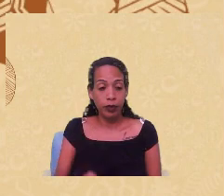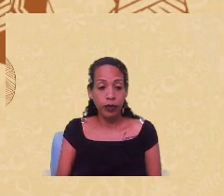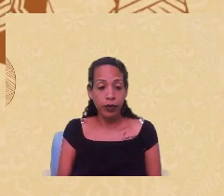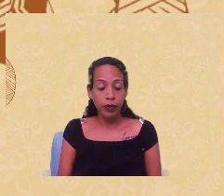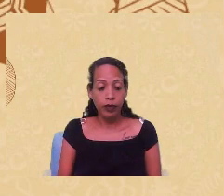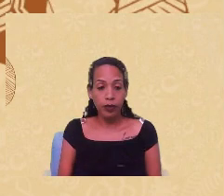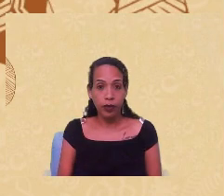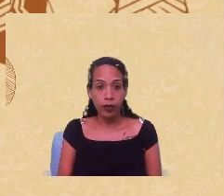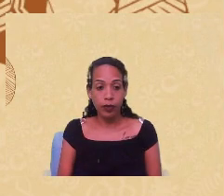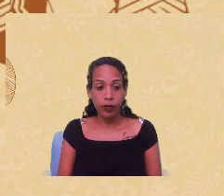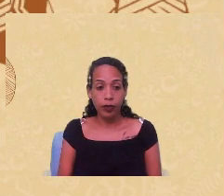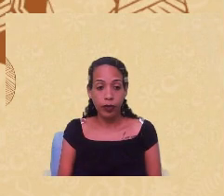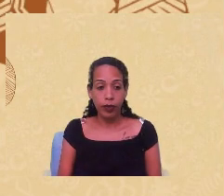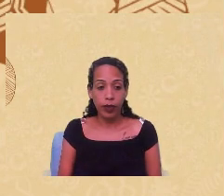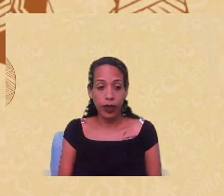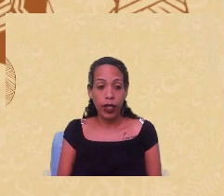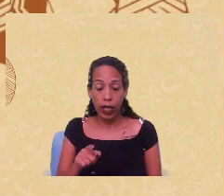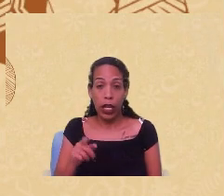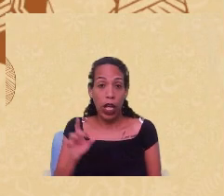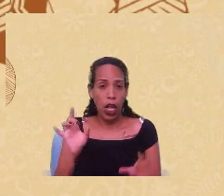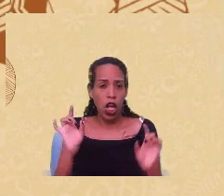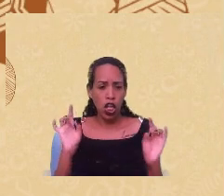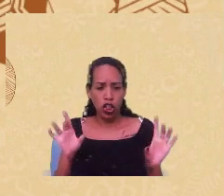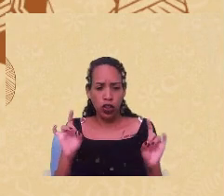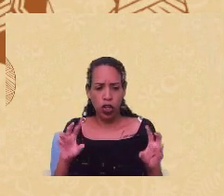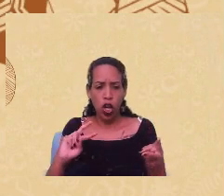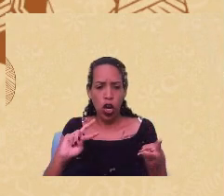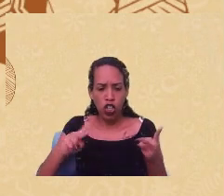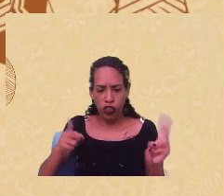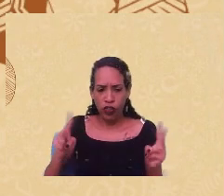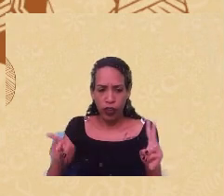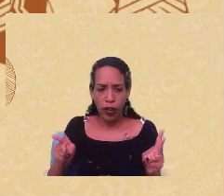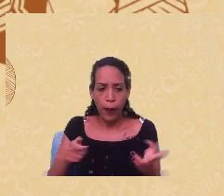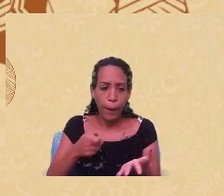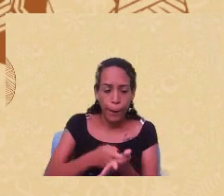esse comum da diferença, ele exige